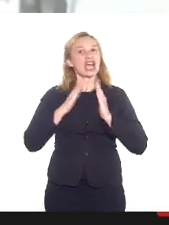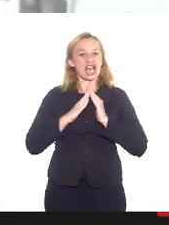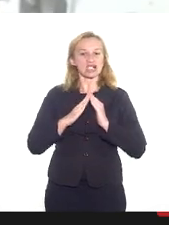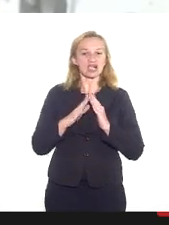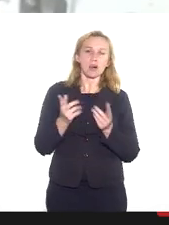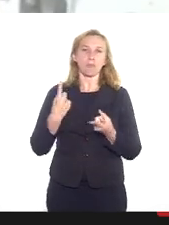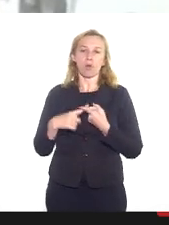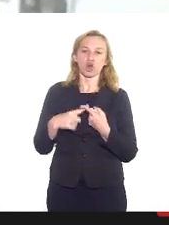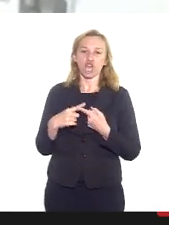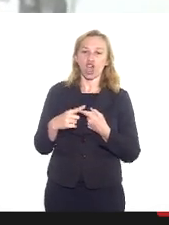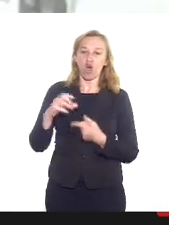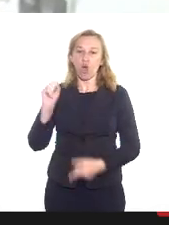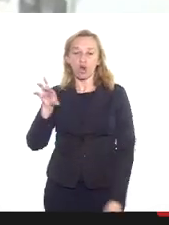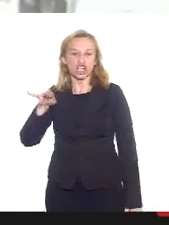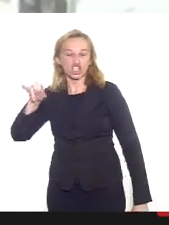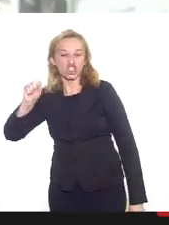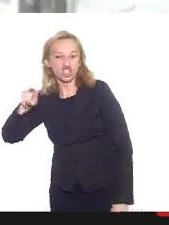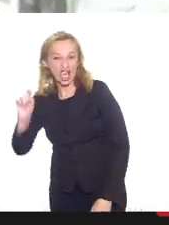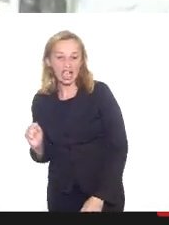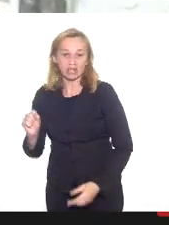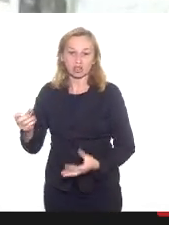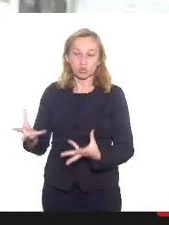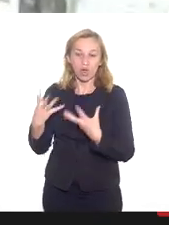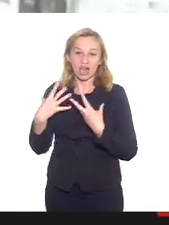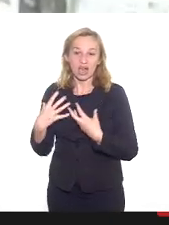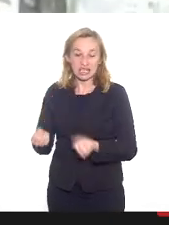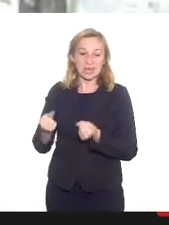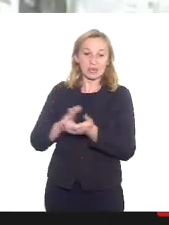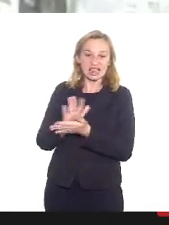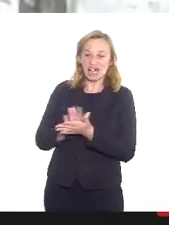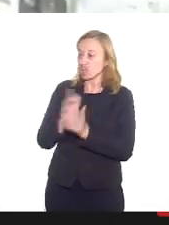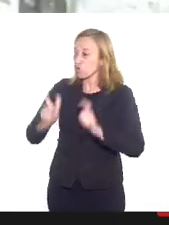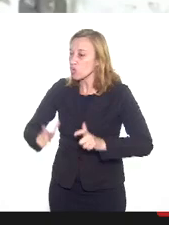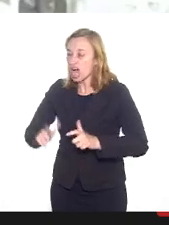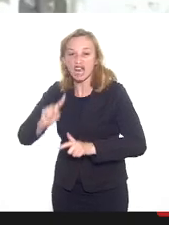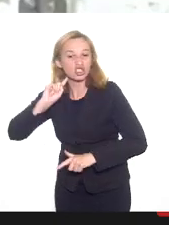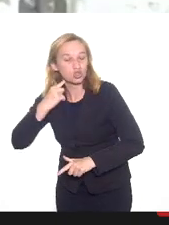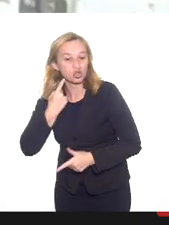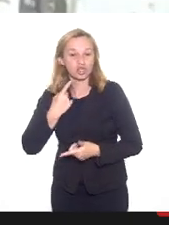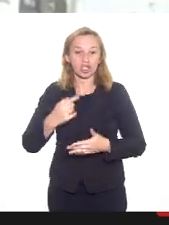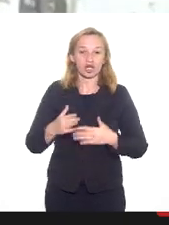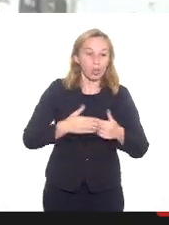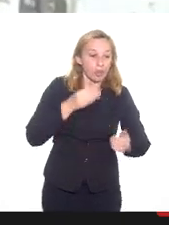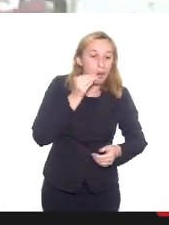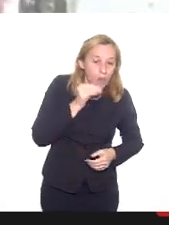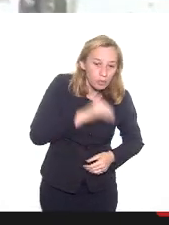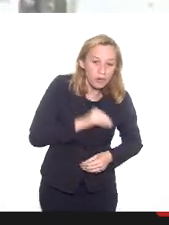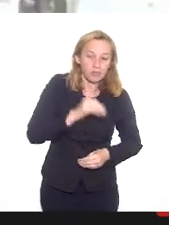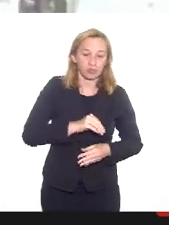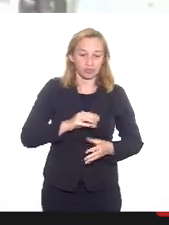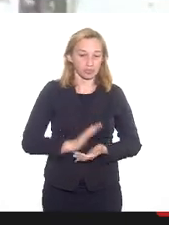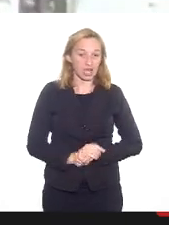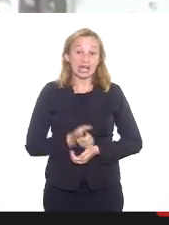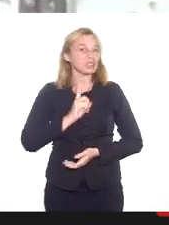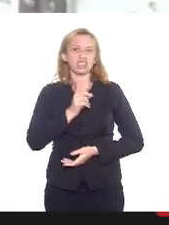Não tem porquê, porque o orixá não recebe nada de lugar sujo onde você pisa, onde você costa. Então, não